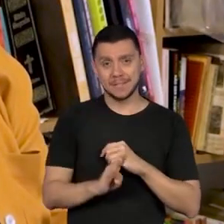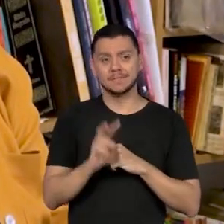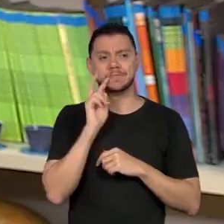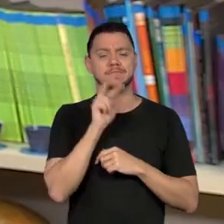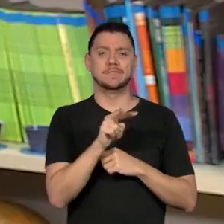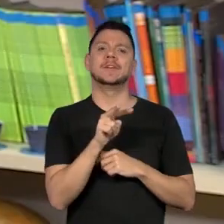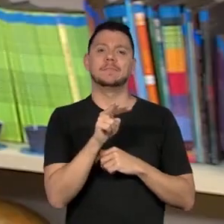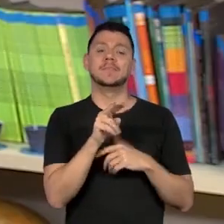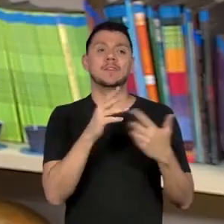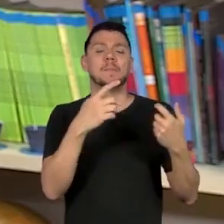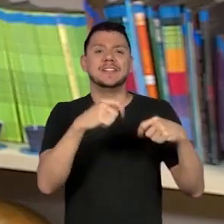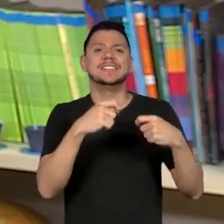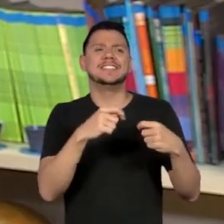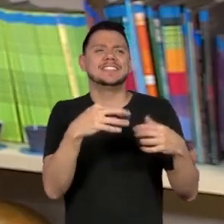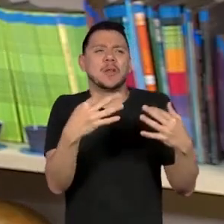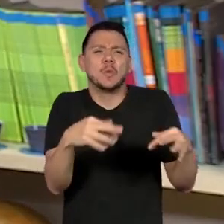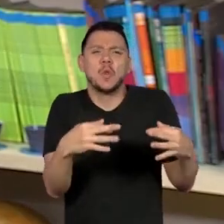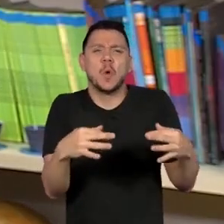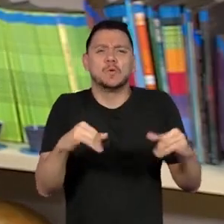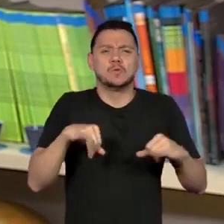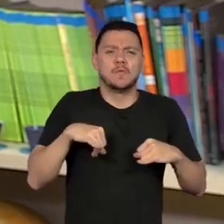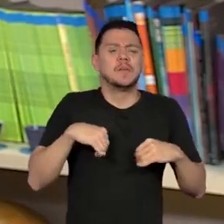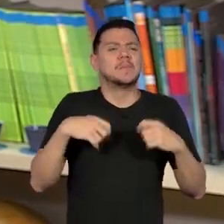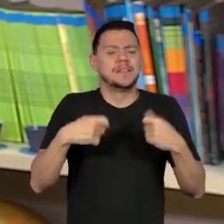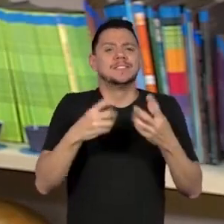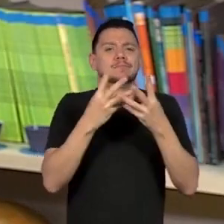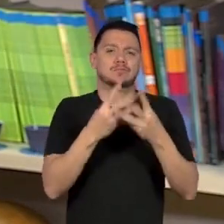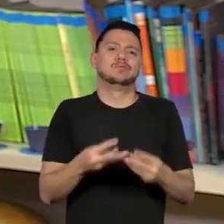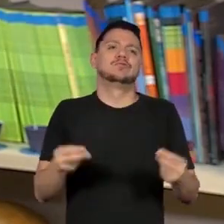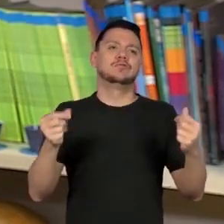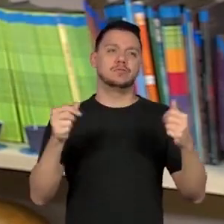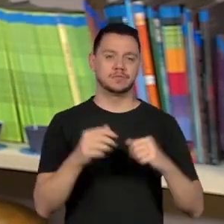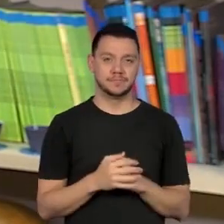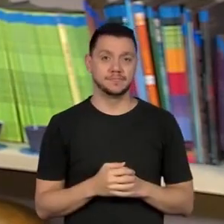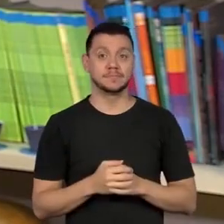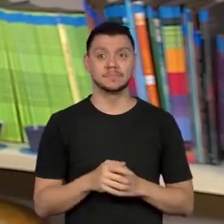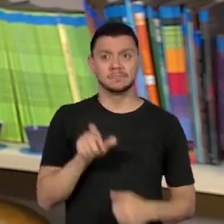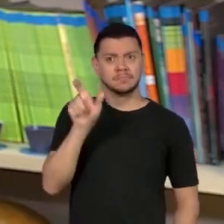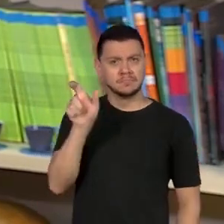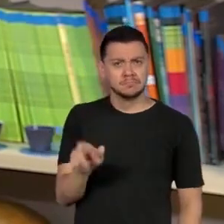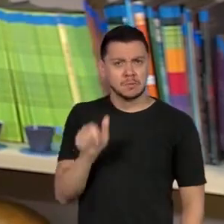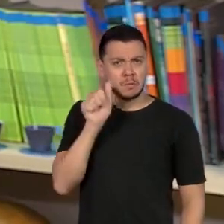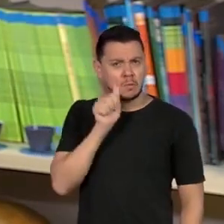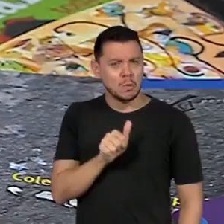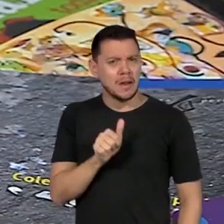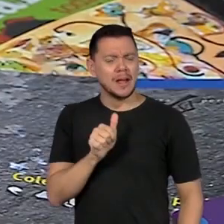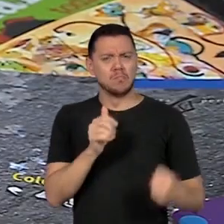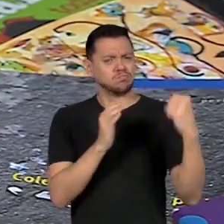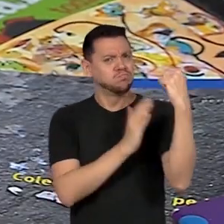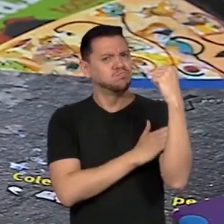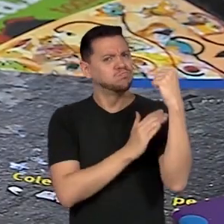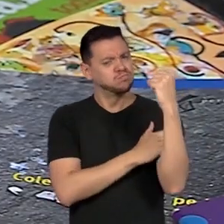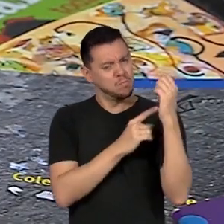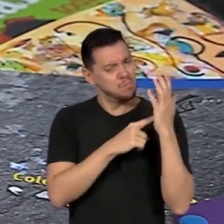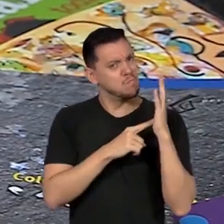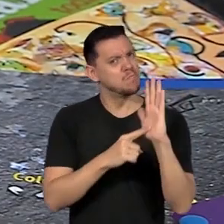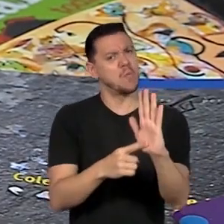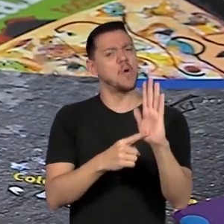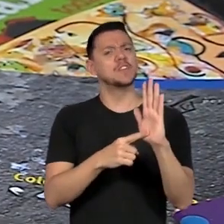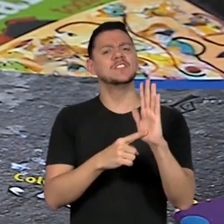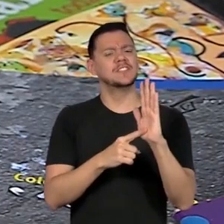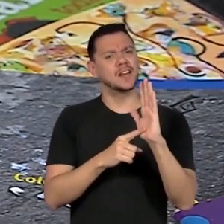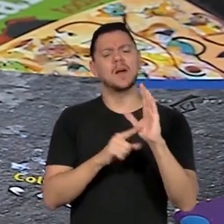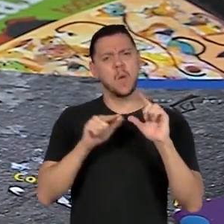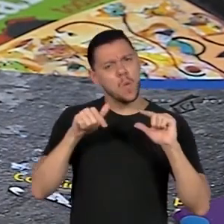dor. Ela é muito forte, ela traz a raça, né? Muito presente na vida dela, a